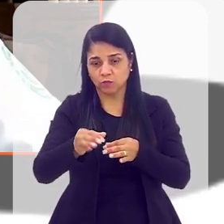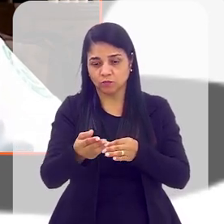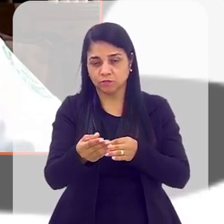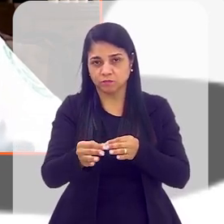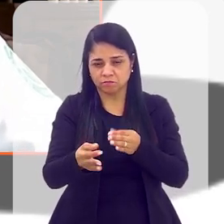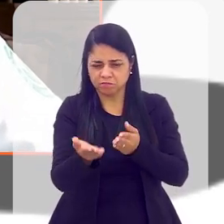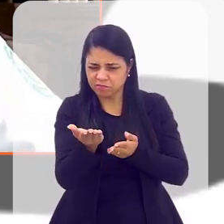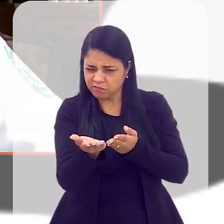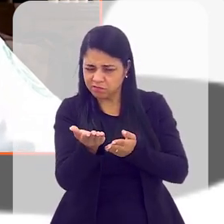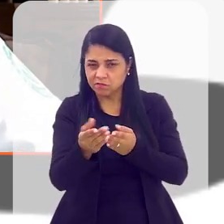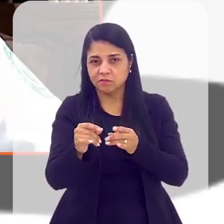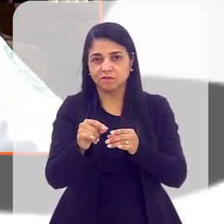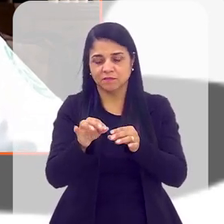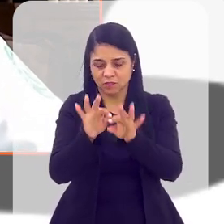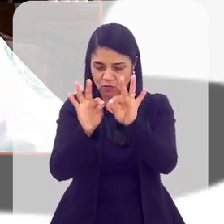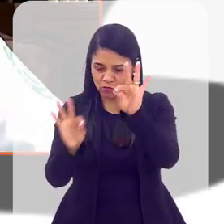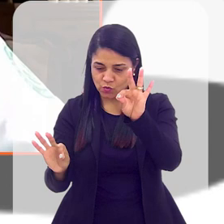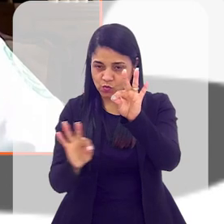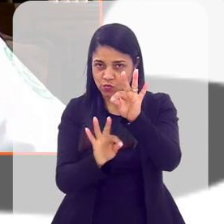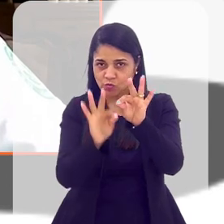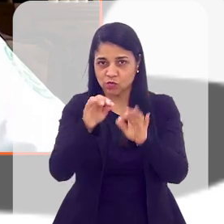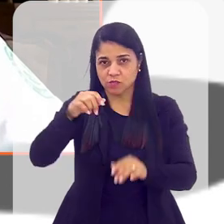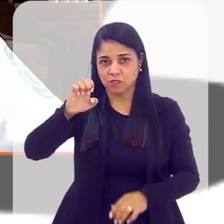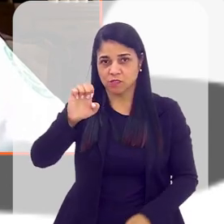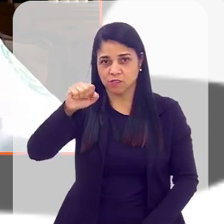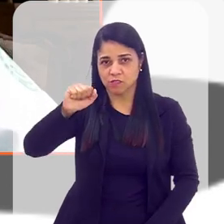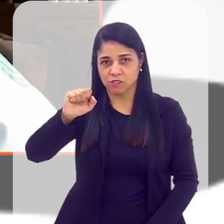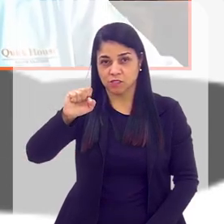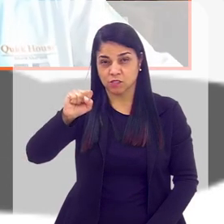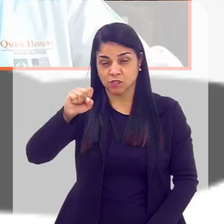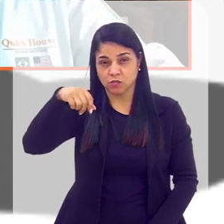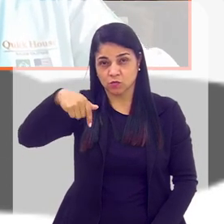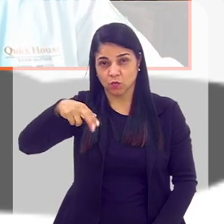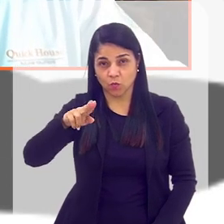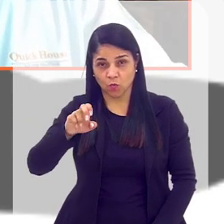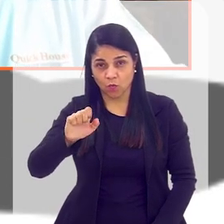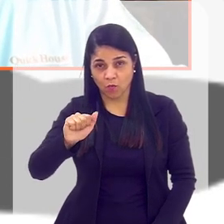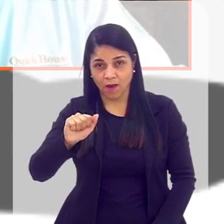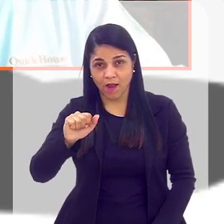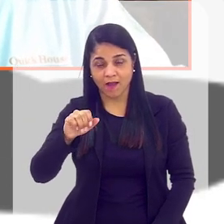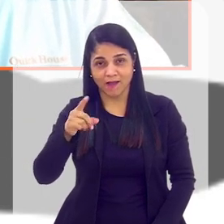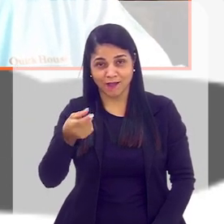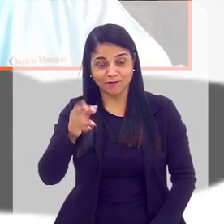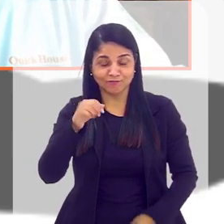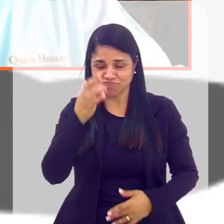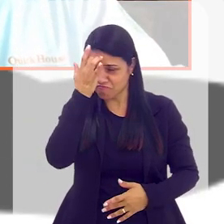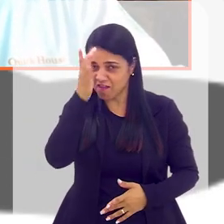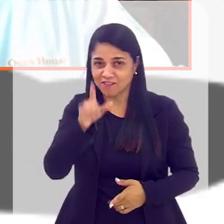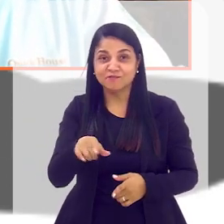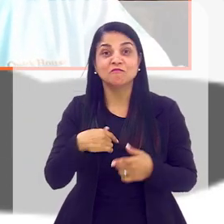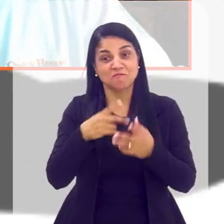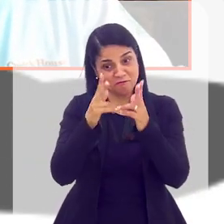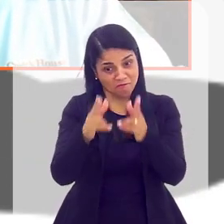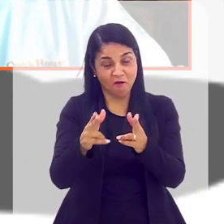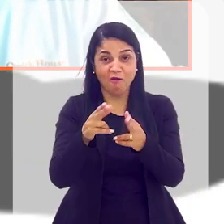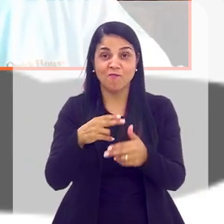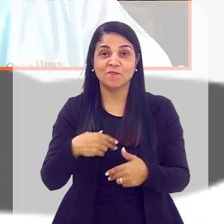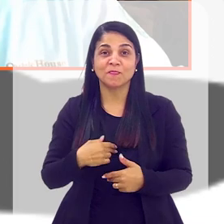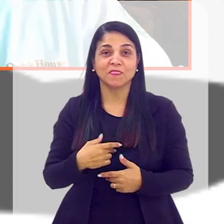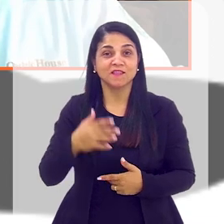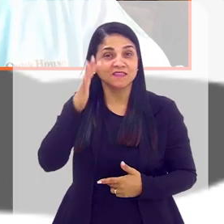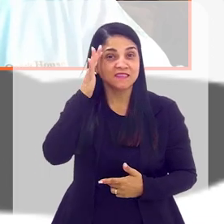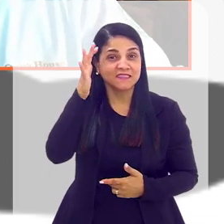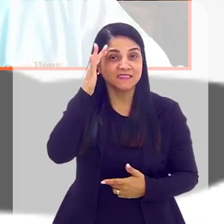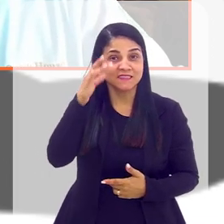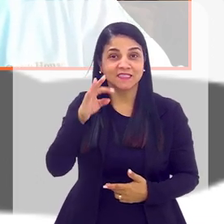esquadro, ele monta a casa toda, sem nenhum problema. É a teoria do Lego, né? É a teoria do Lego, exatamente